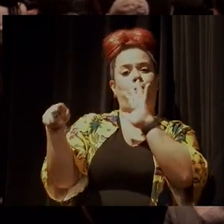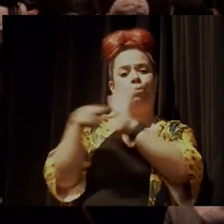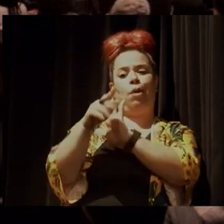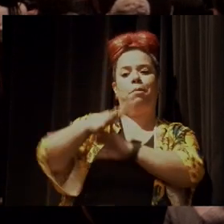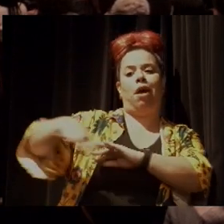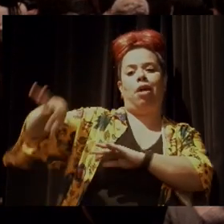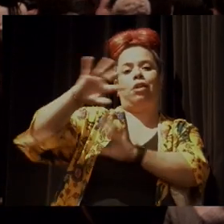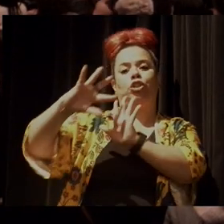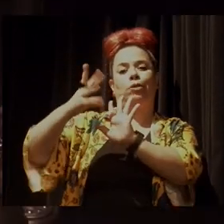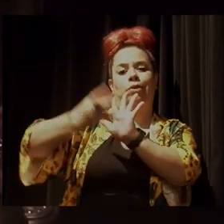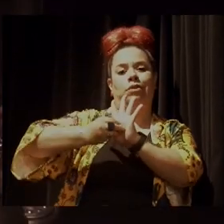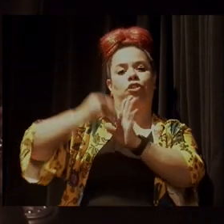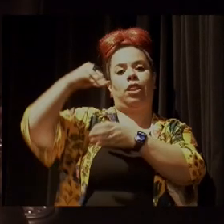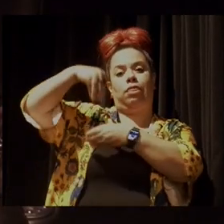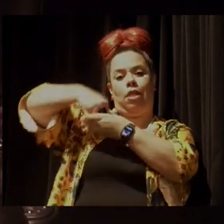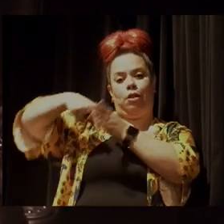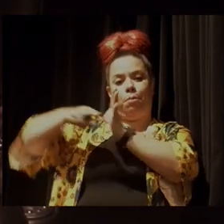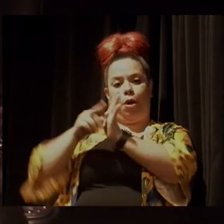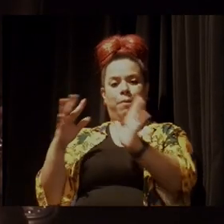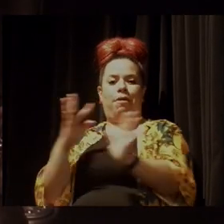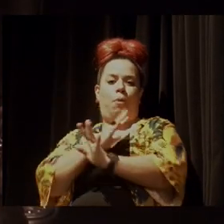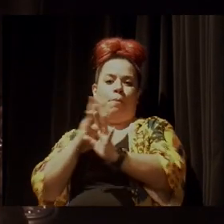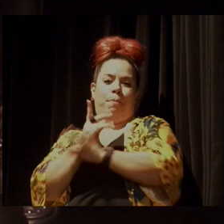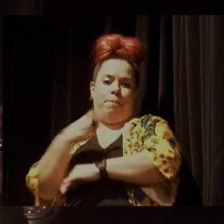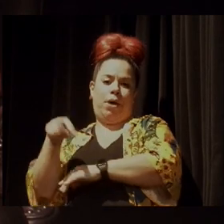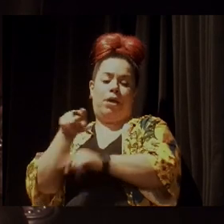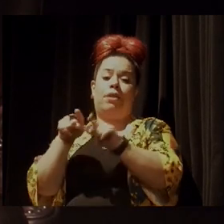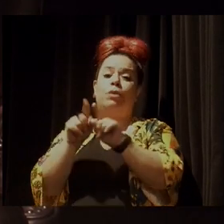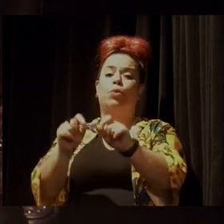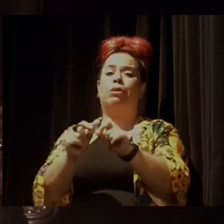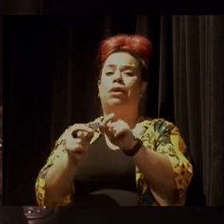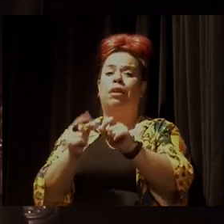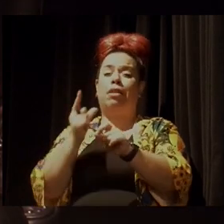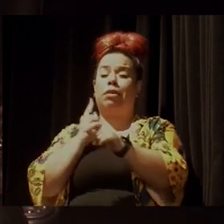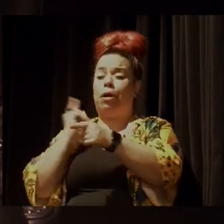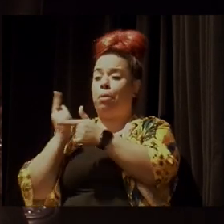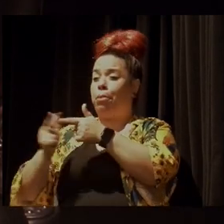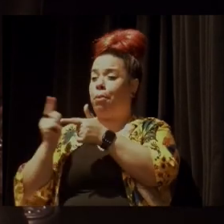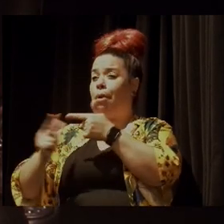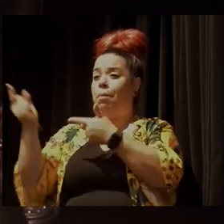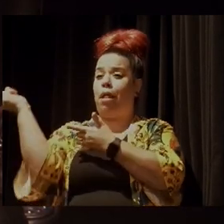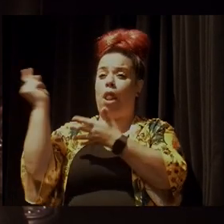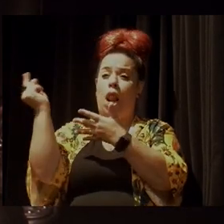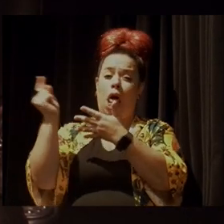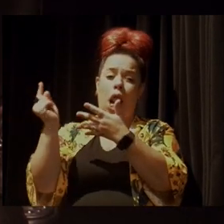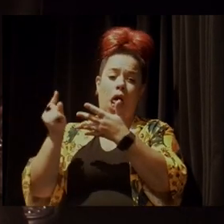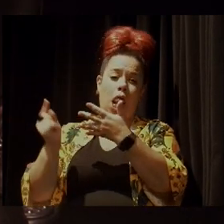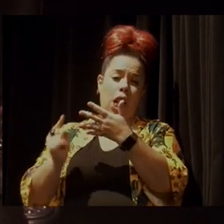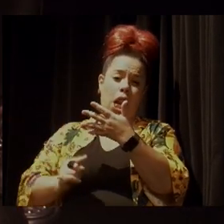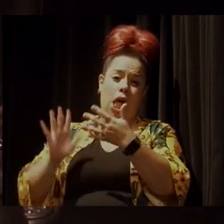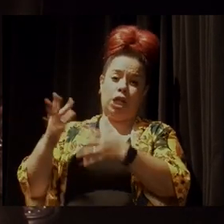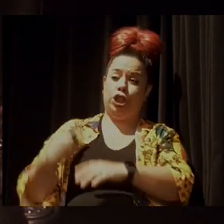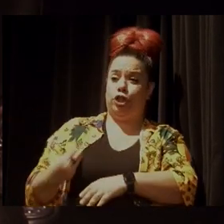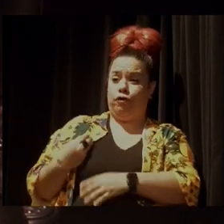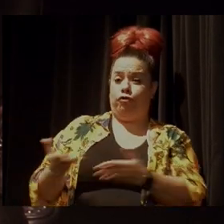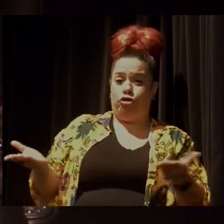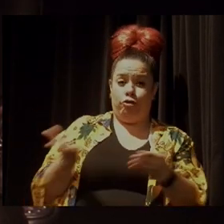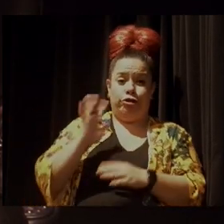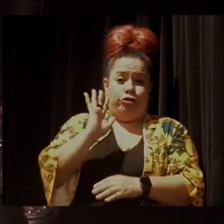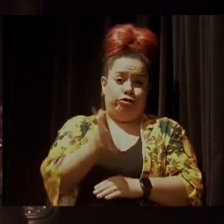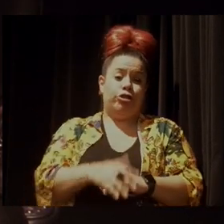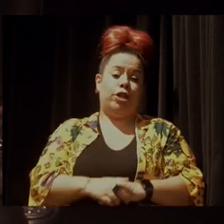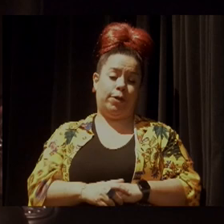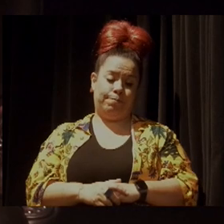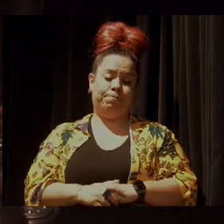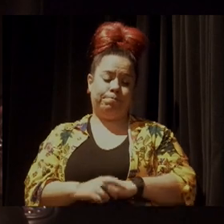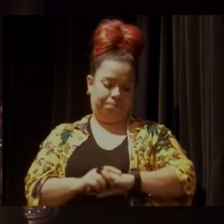Atlântica em área urbana, criando uma série de problemas para além daqueles que a gente já vivencia em cidades como São